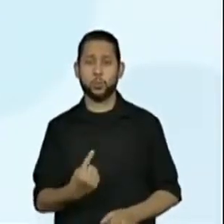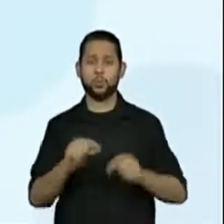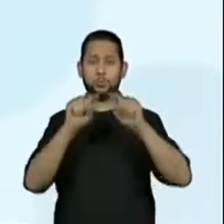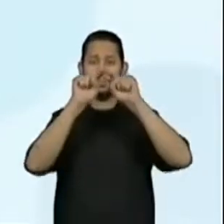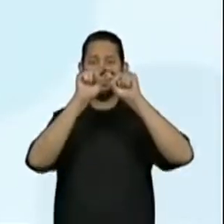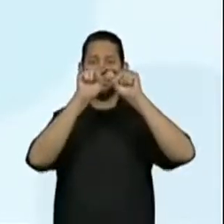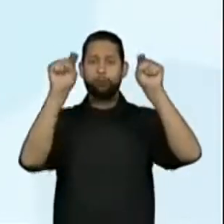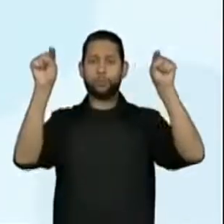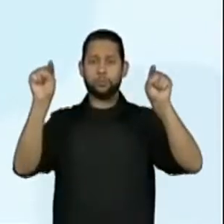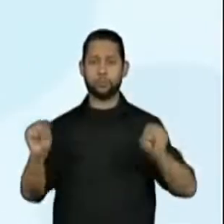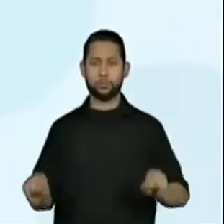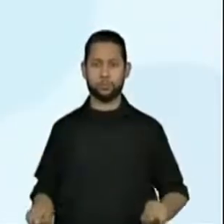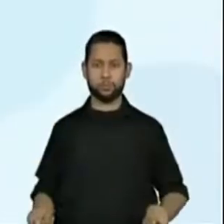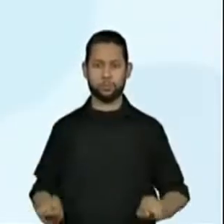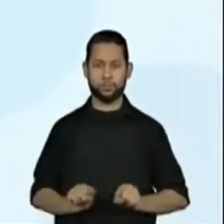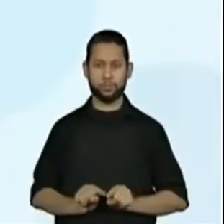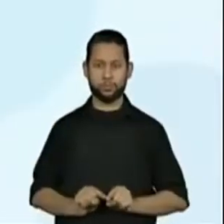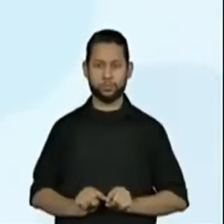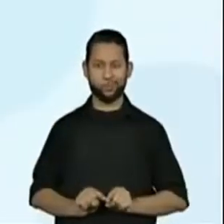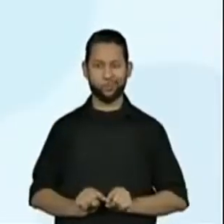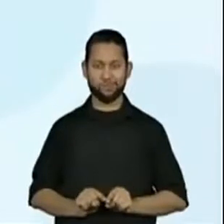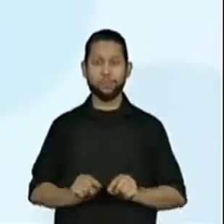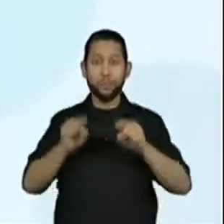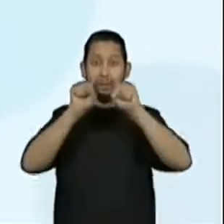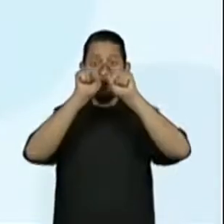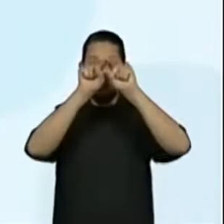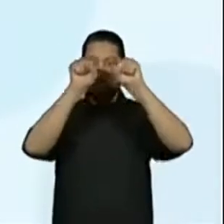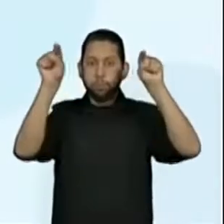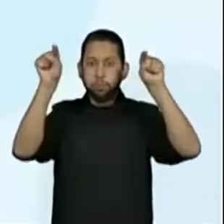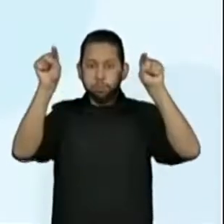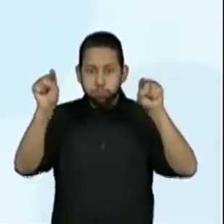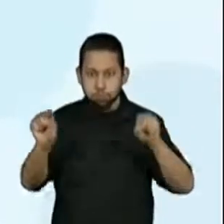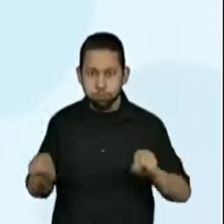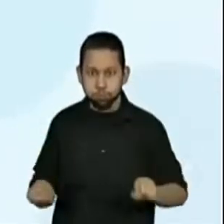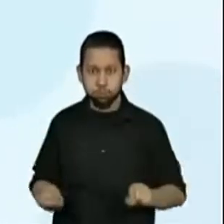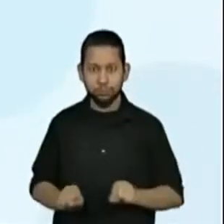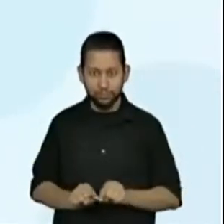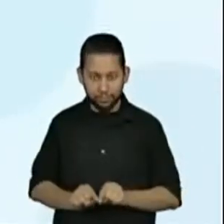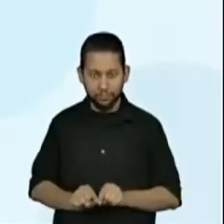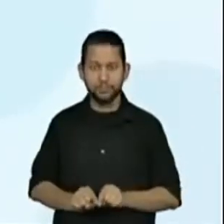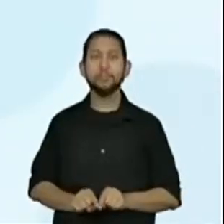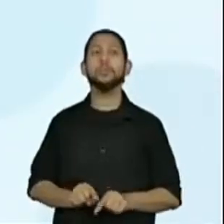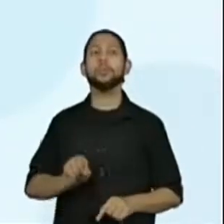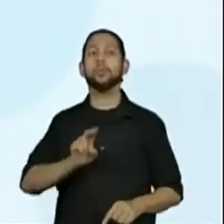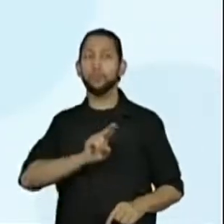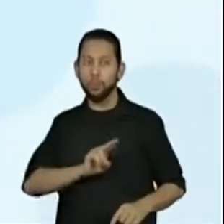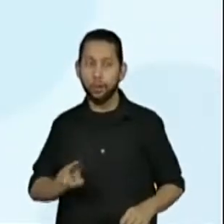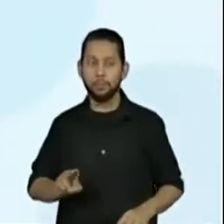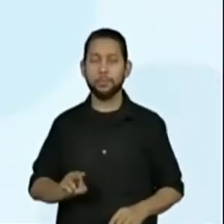informação dessa maneira? que ela tem um formato